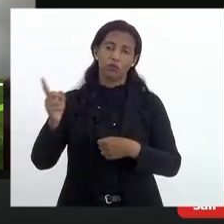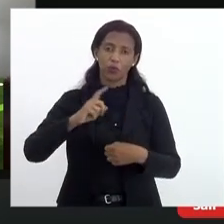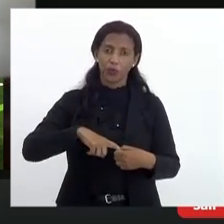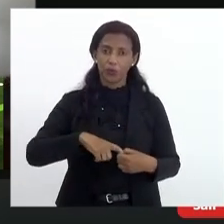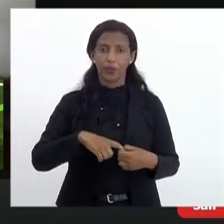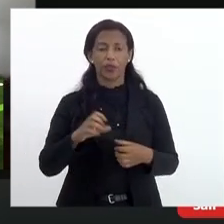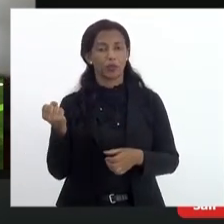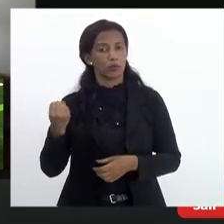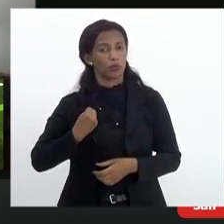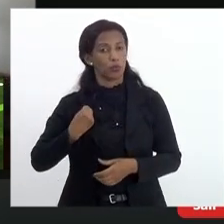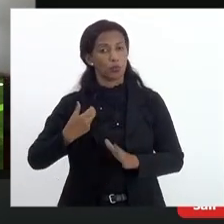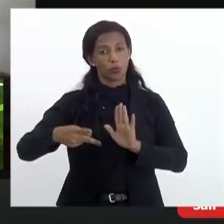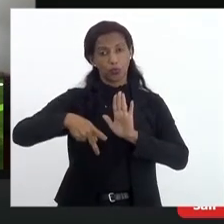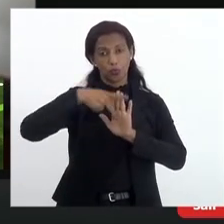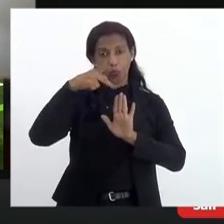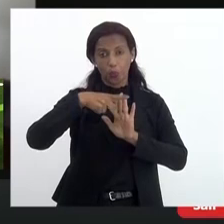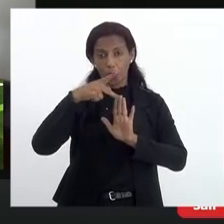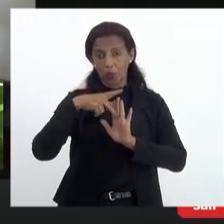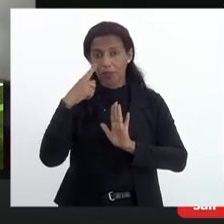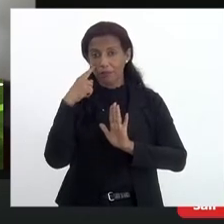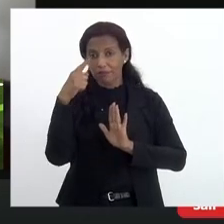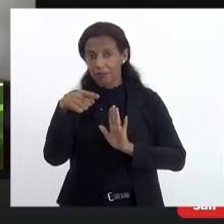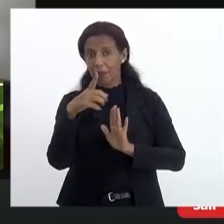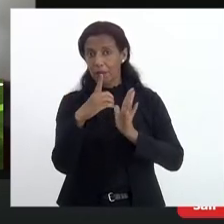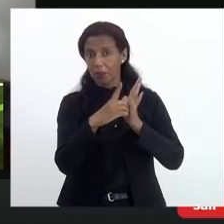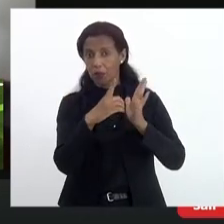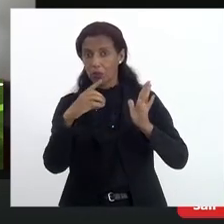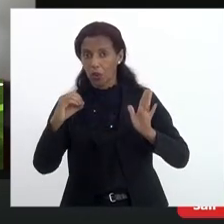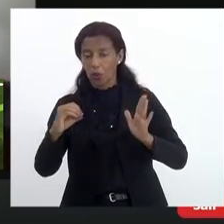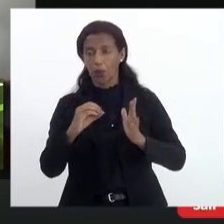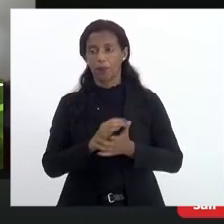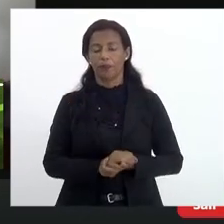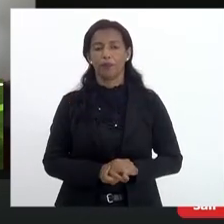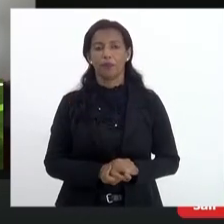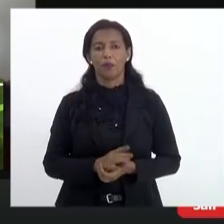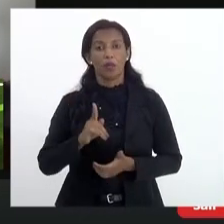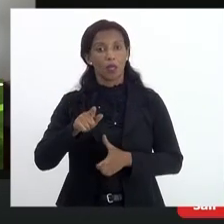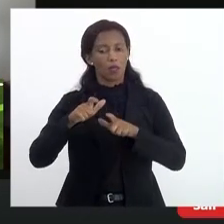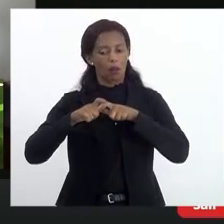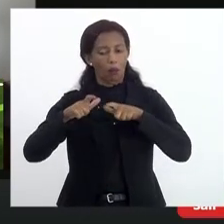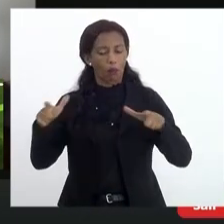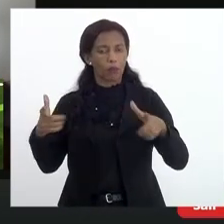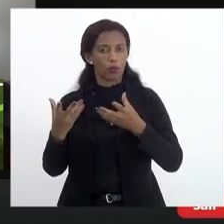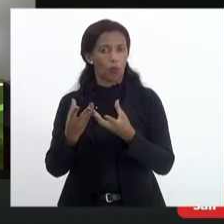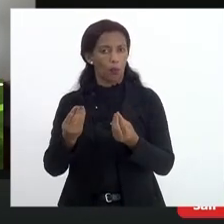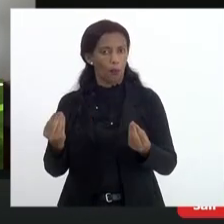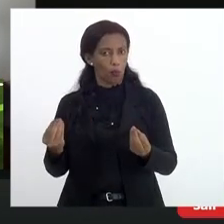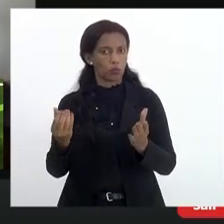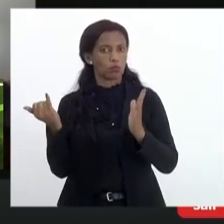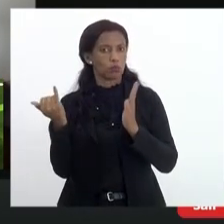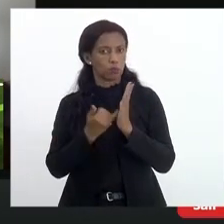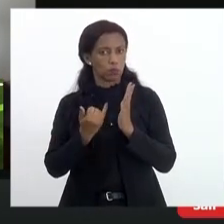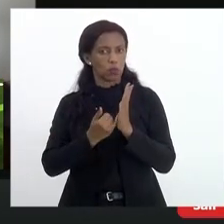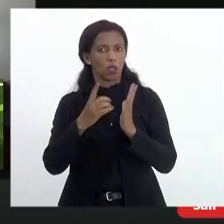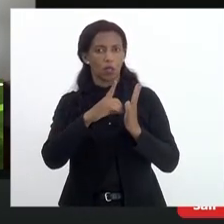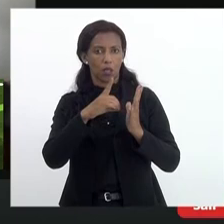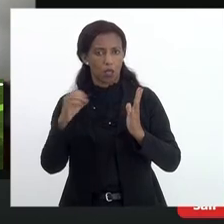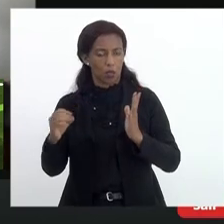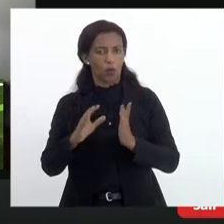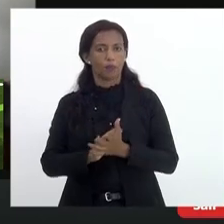o número de portaria, se vocês puderem acompanhar pelo DO, ele aumentou bastante a publicação de portarias, de autorização